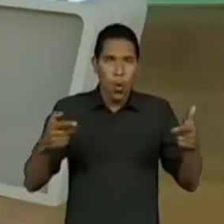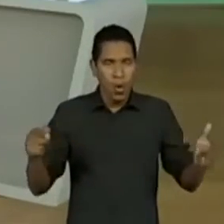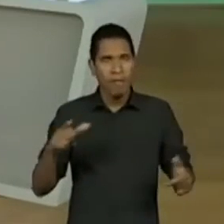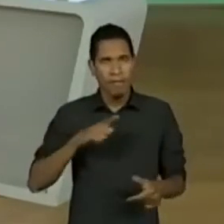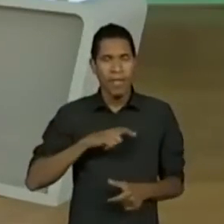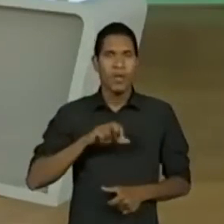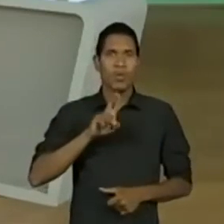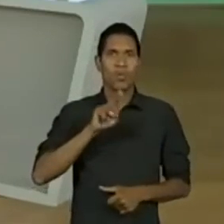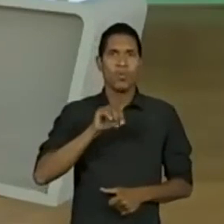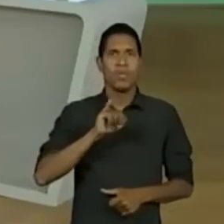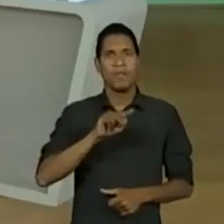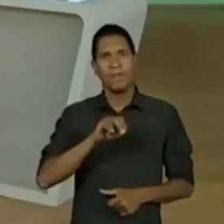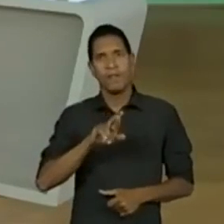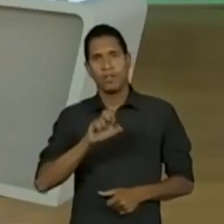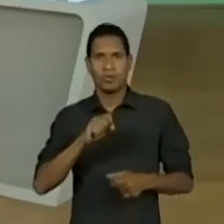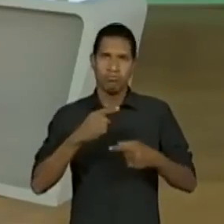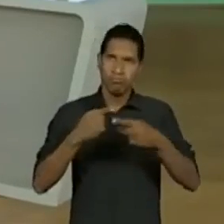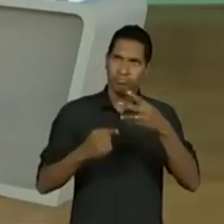Legal.